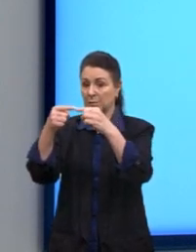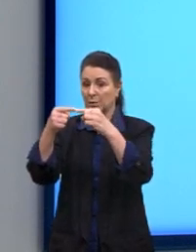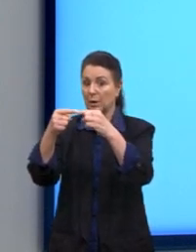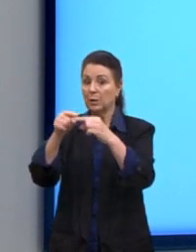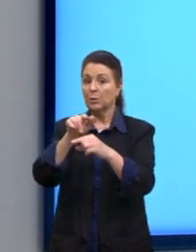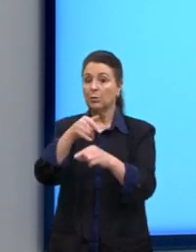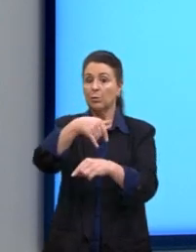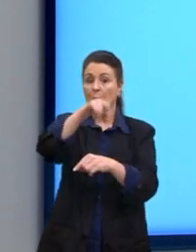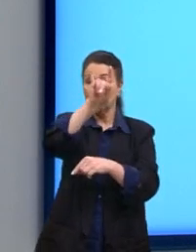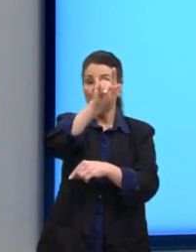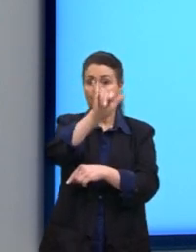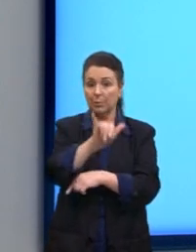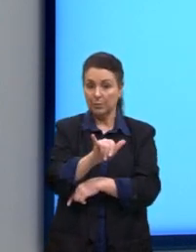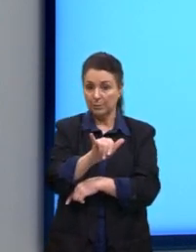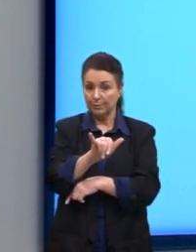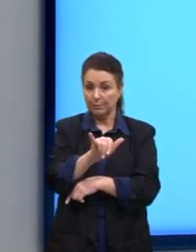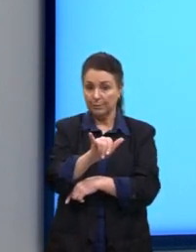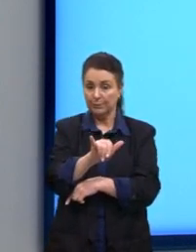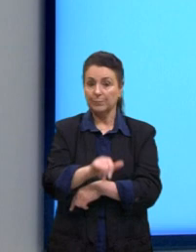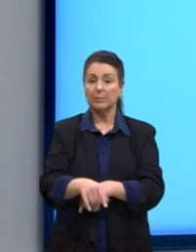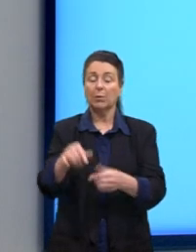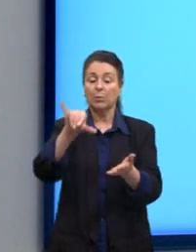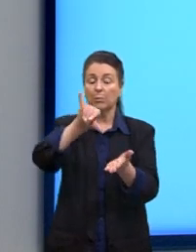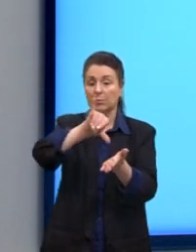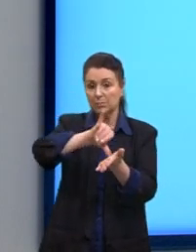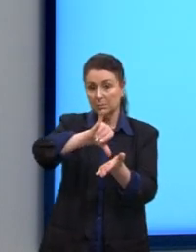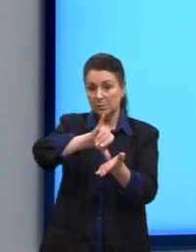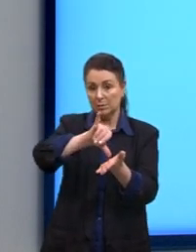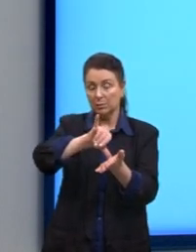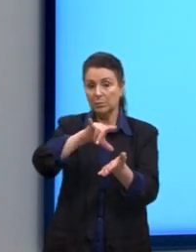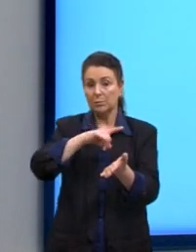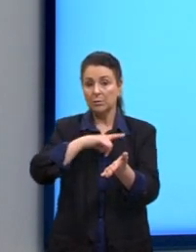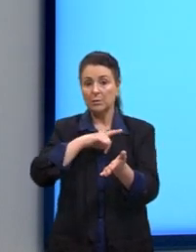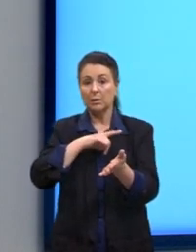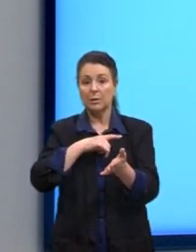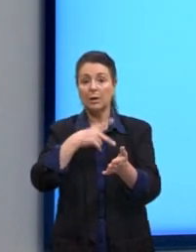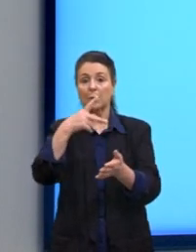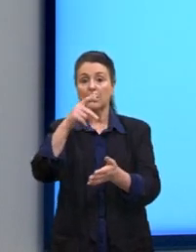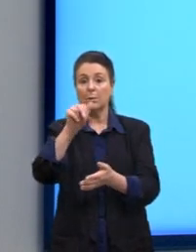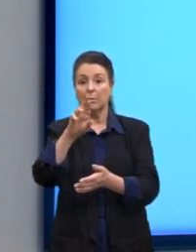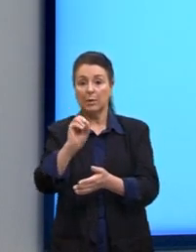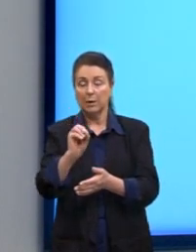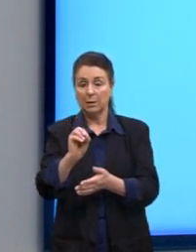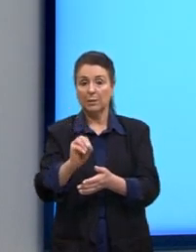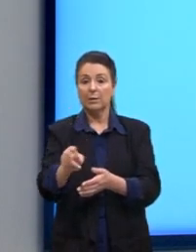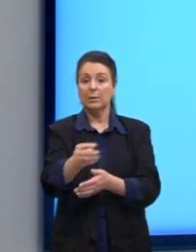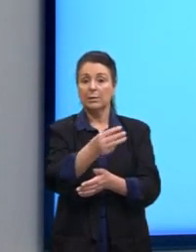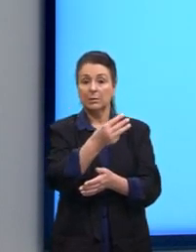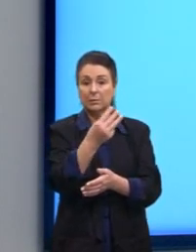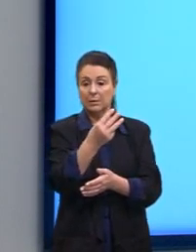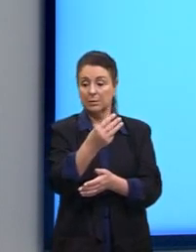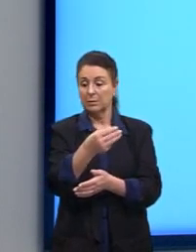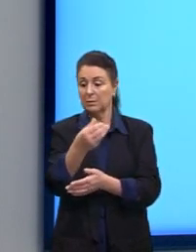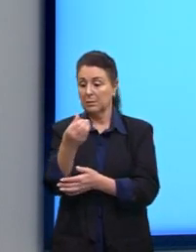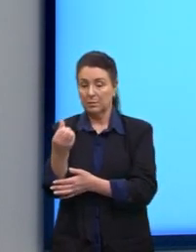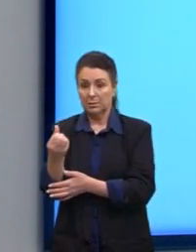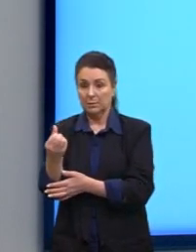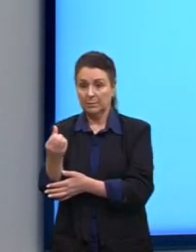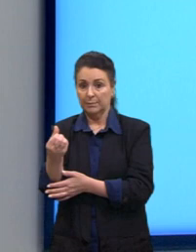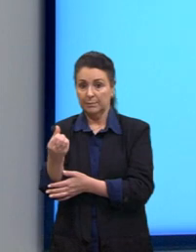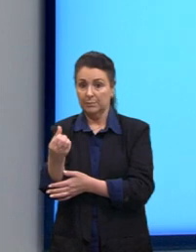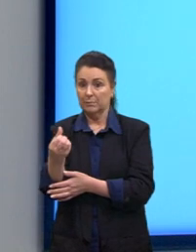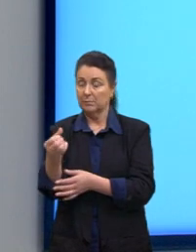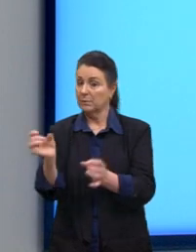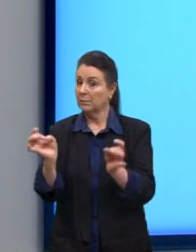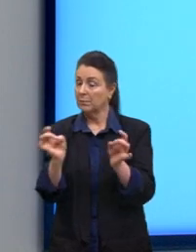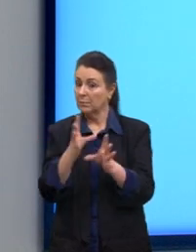Então, nós podemos afirmar que o centro tem o par ordenado ali 3 e 6. Prontinho, só